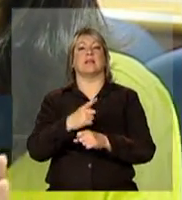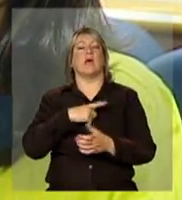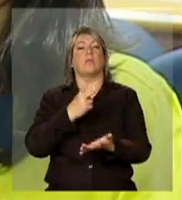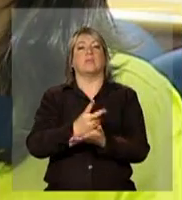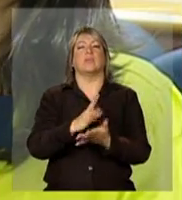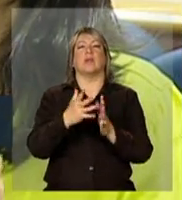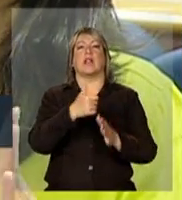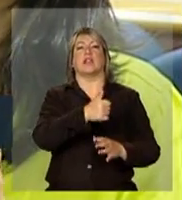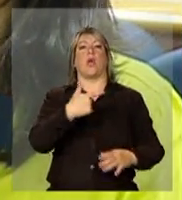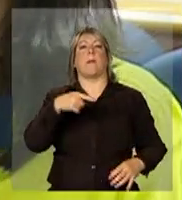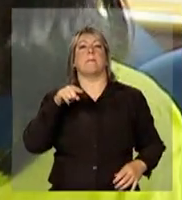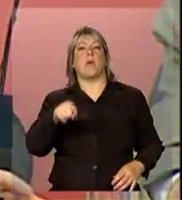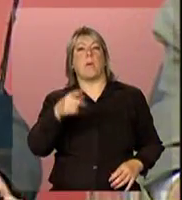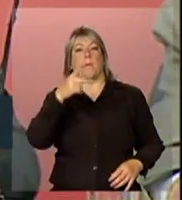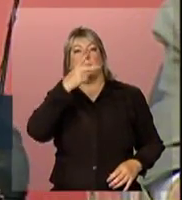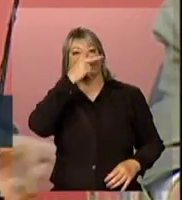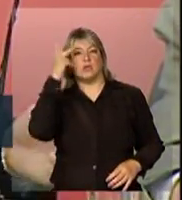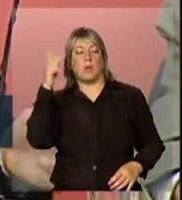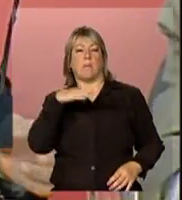12 mil pessoas por ano?